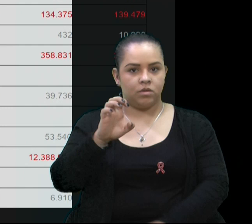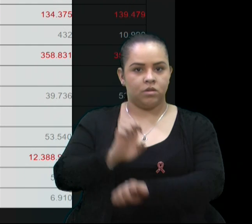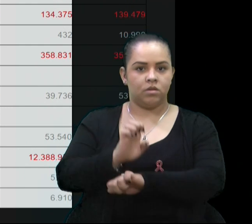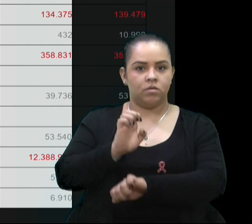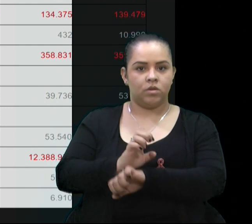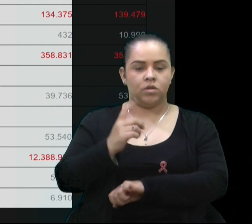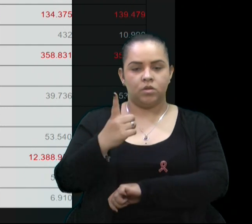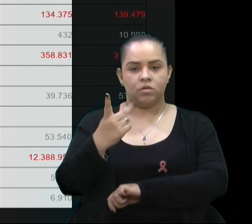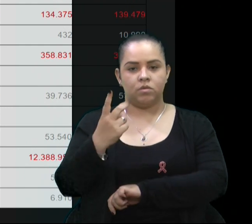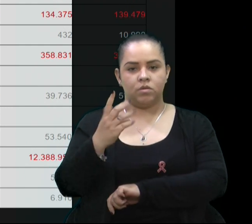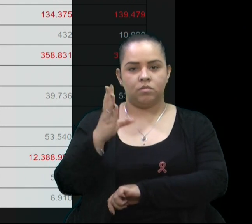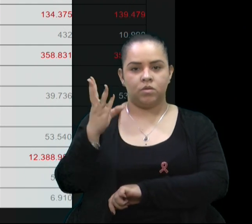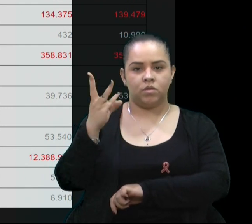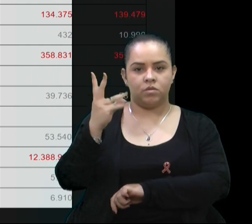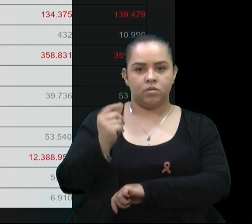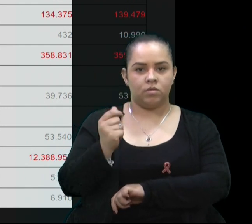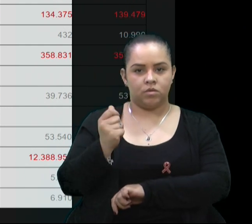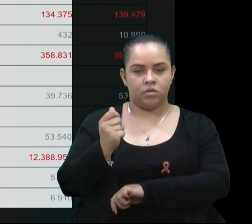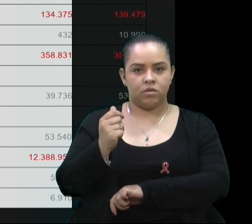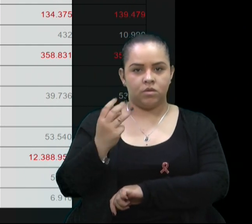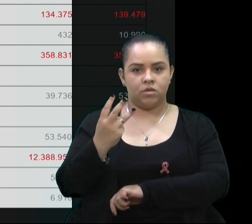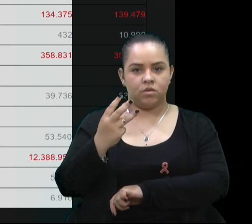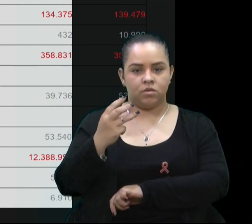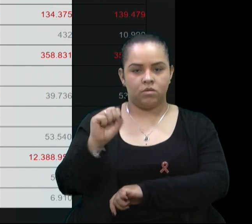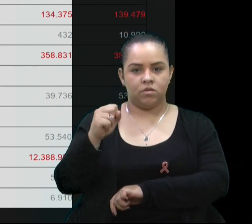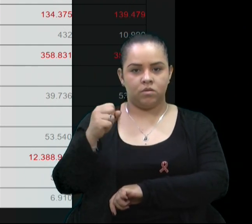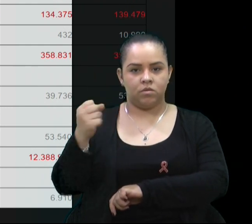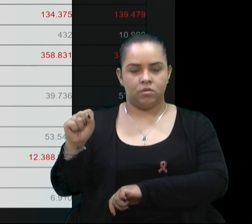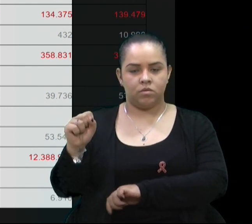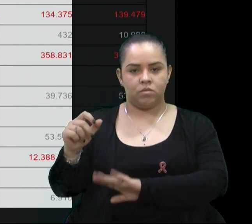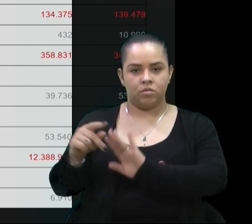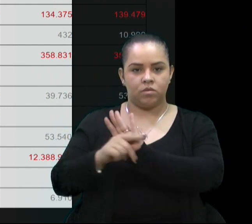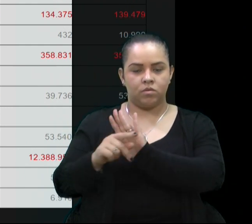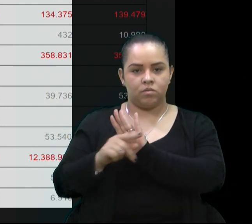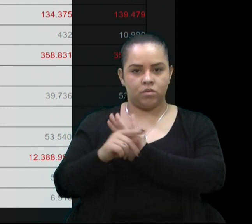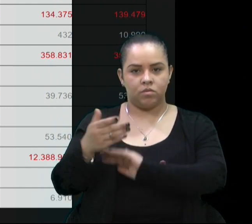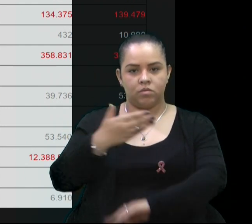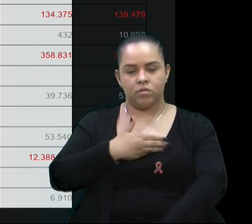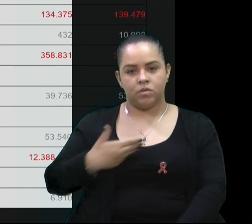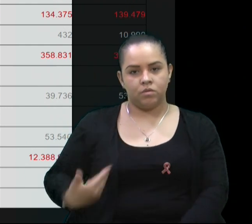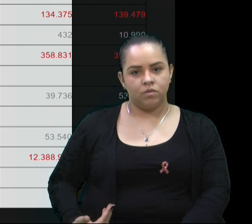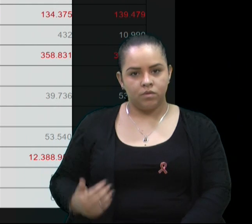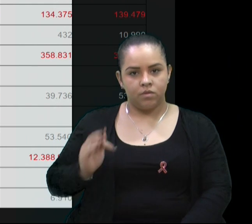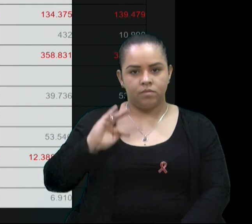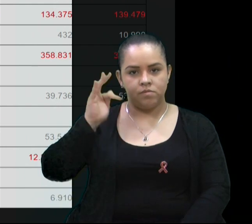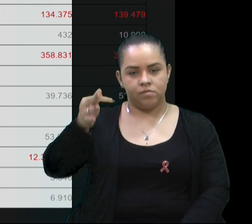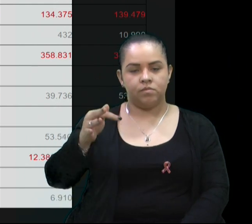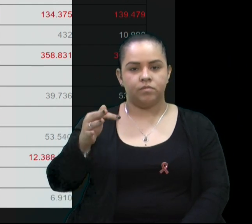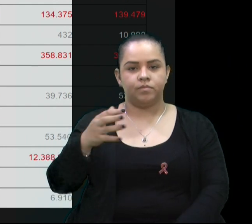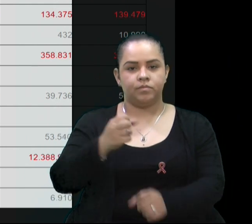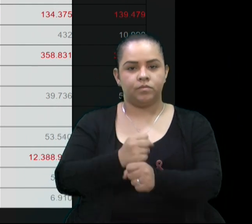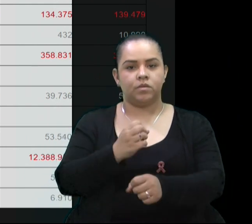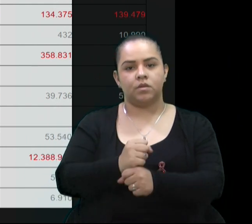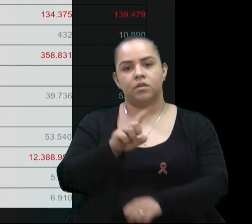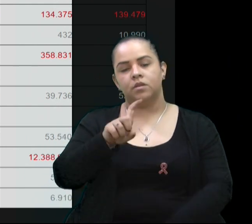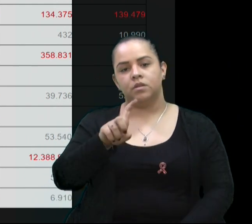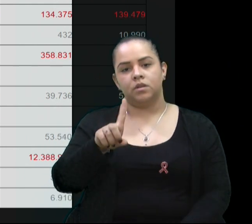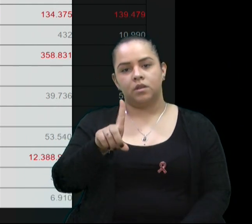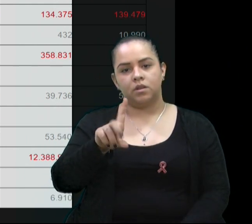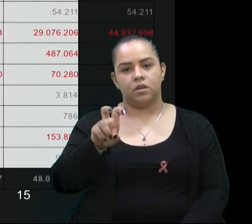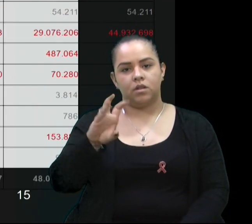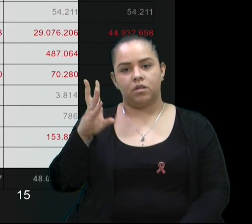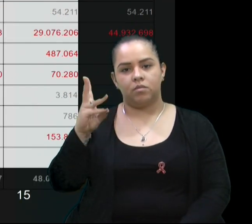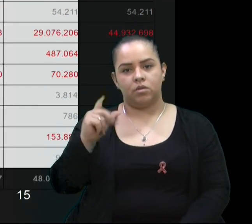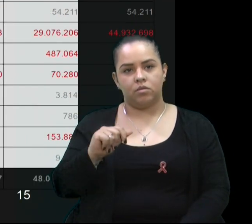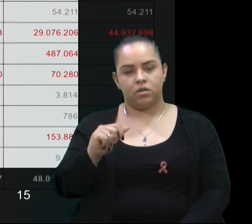.338.000 verbas oriundas do Governo Federal. Um total de R$ 15.033.000,00.